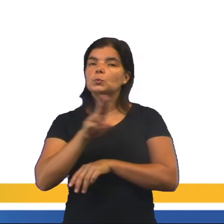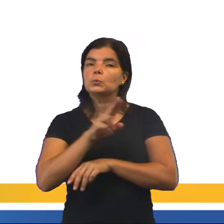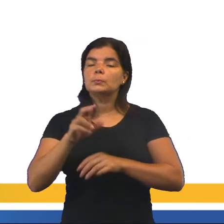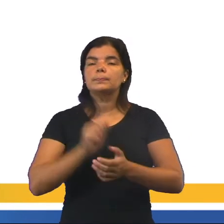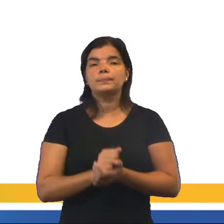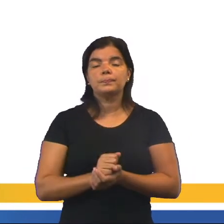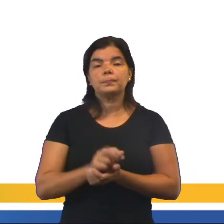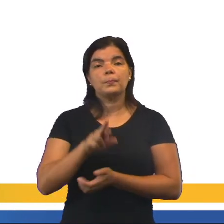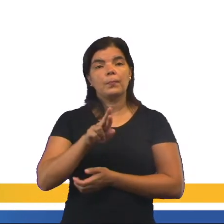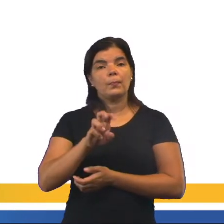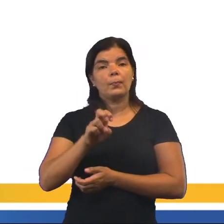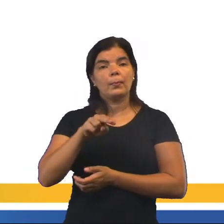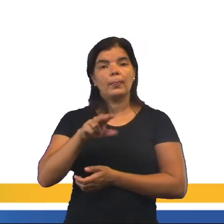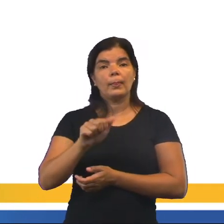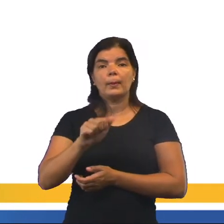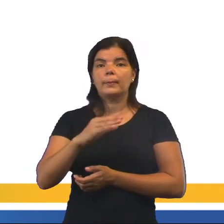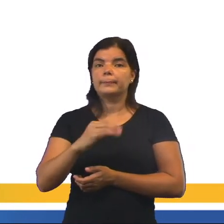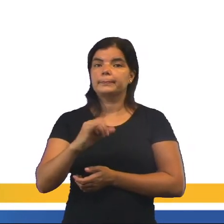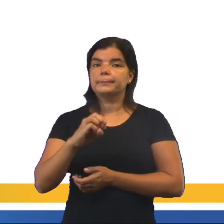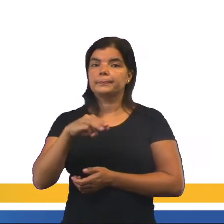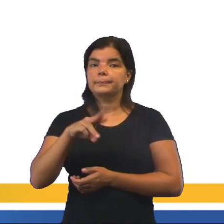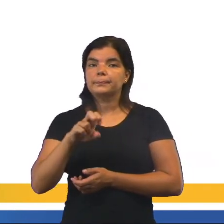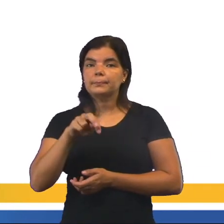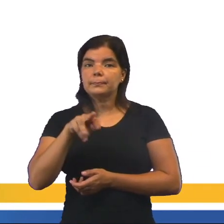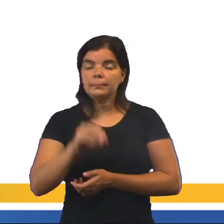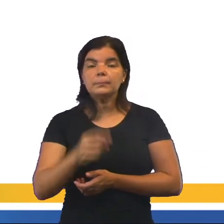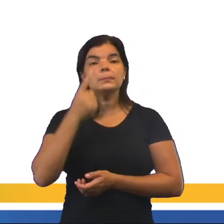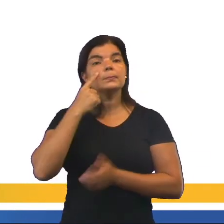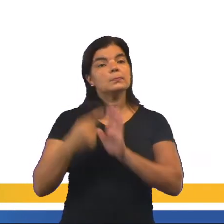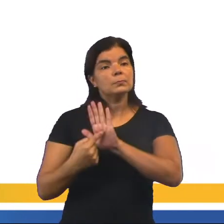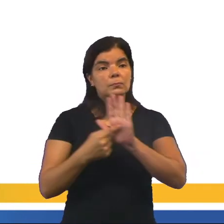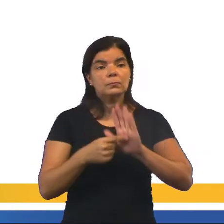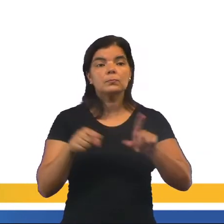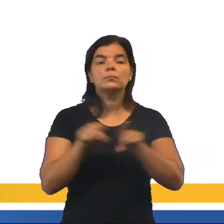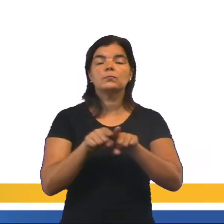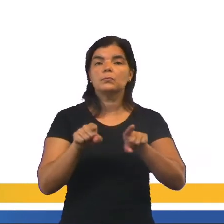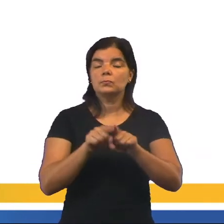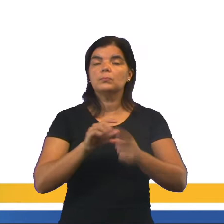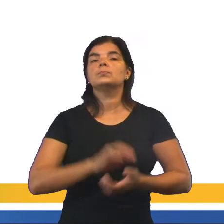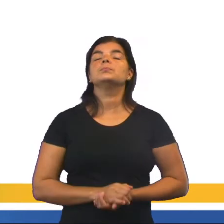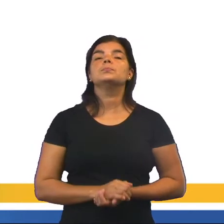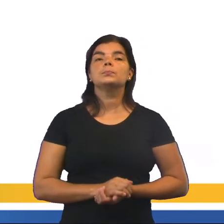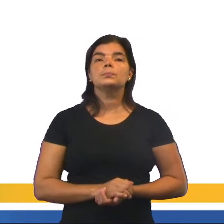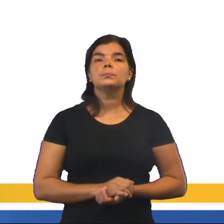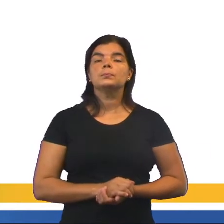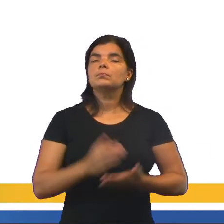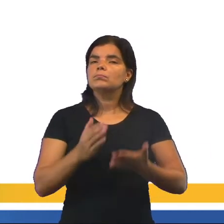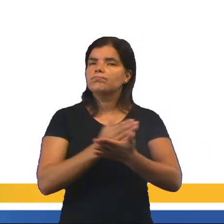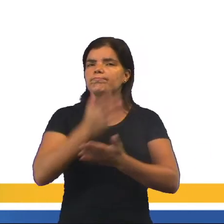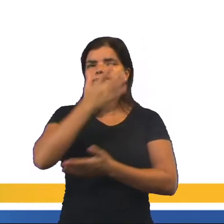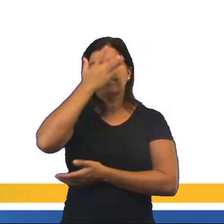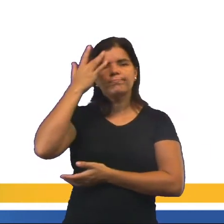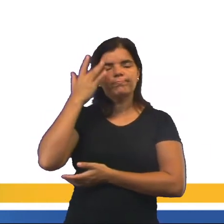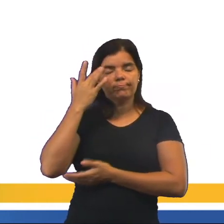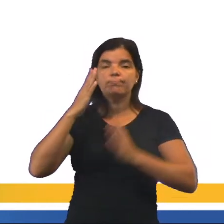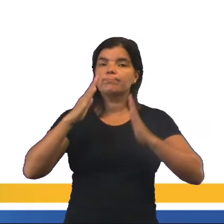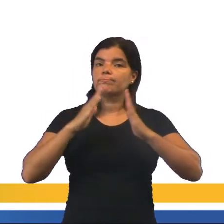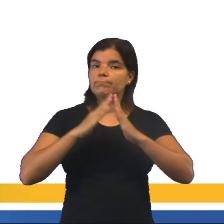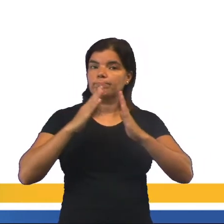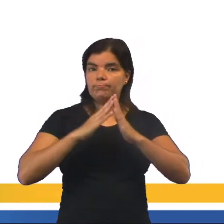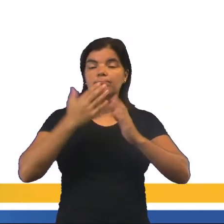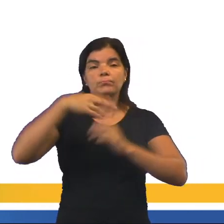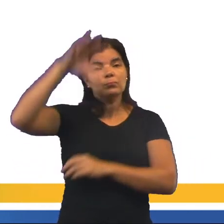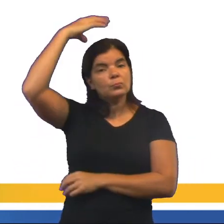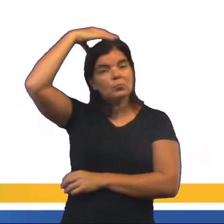como Renascimento. E eles destacam também que muitas das pessoas que moravam no